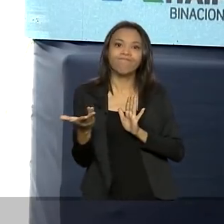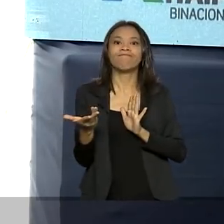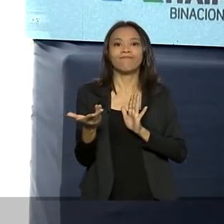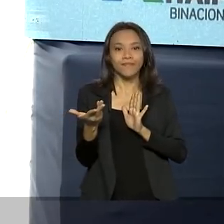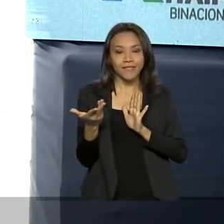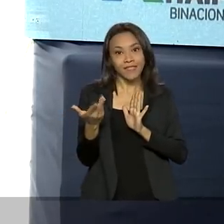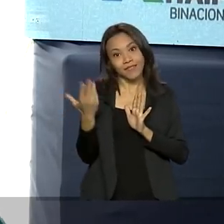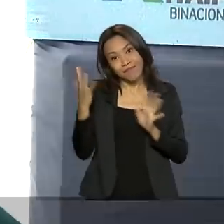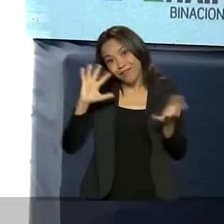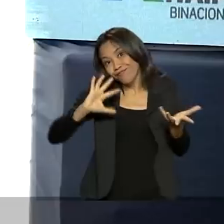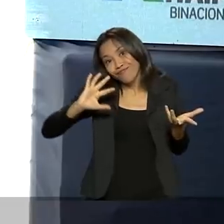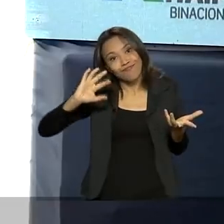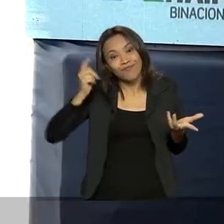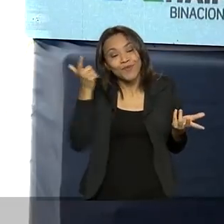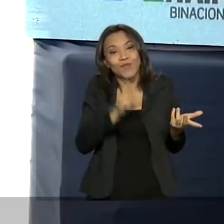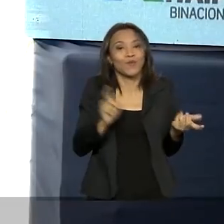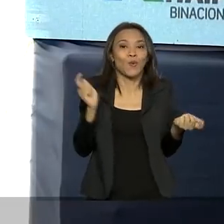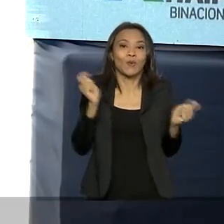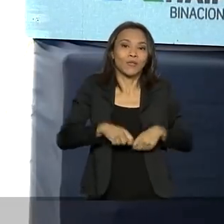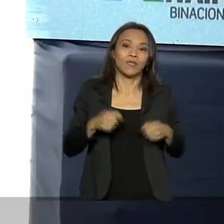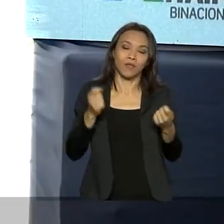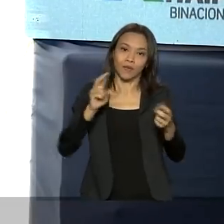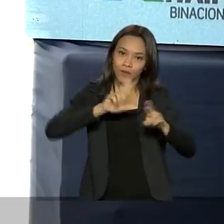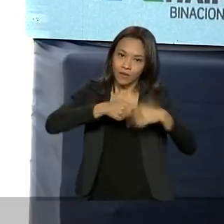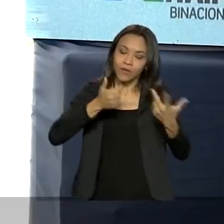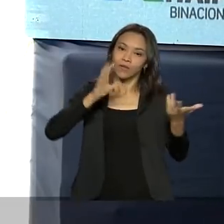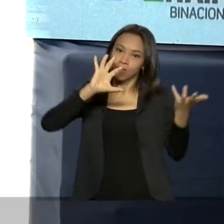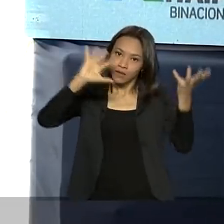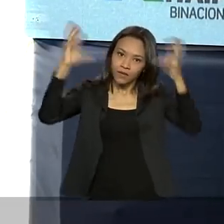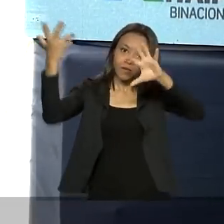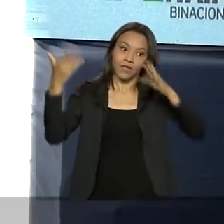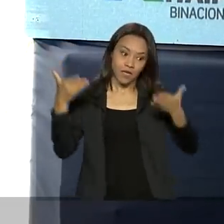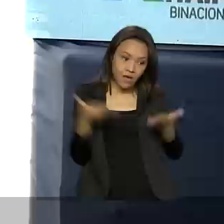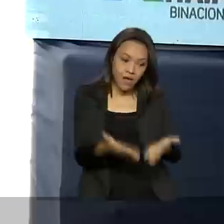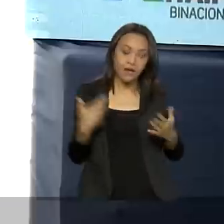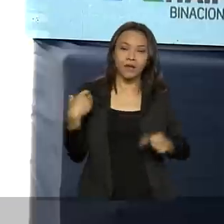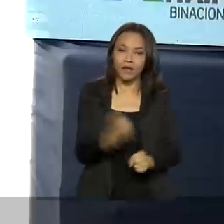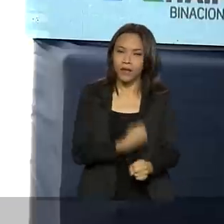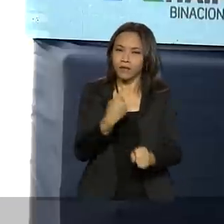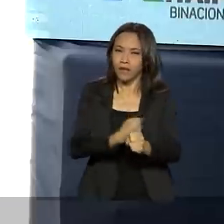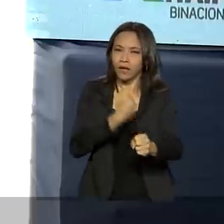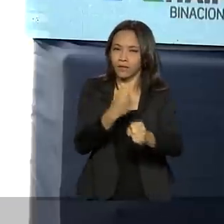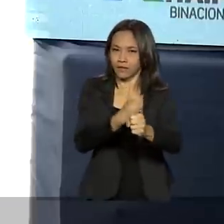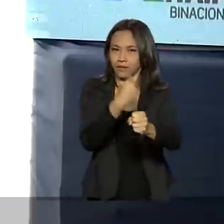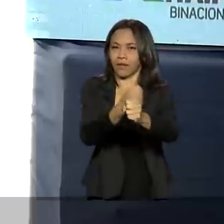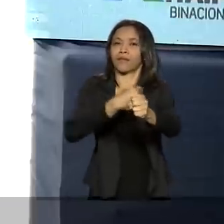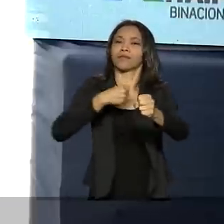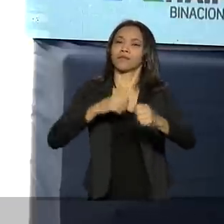esta obra, que é,